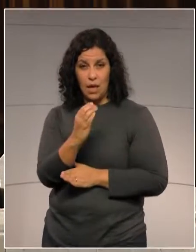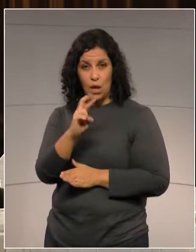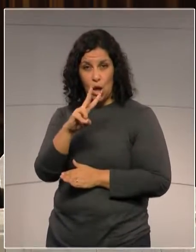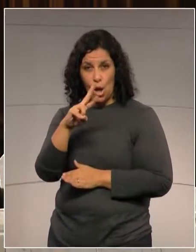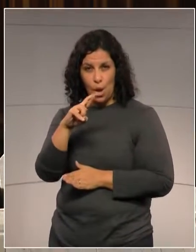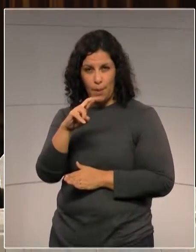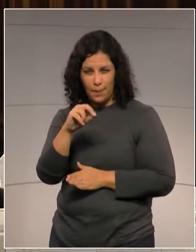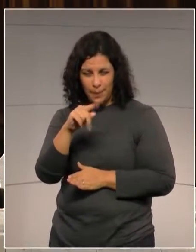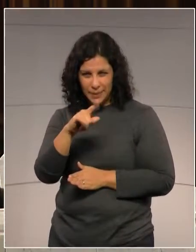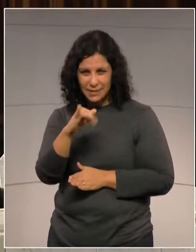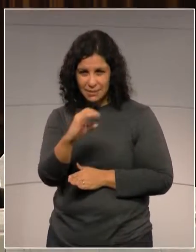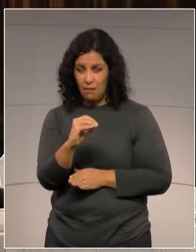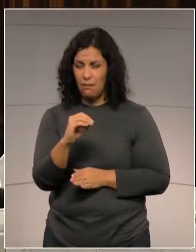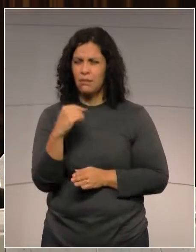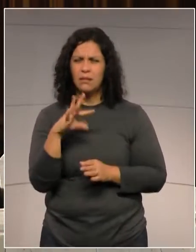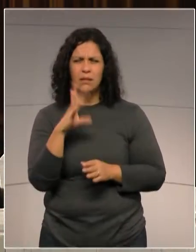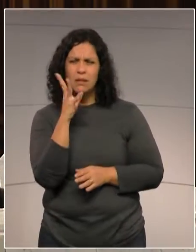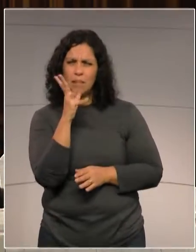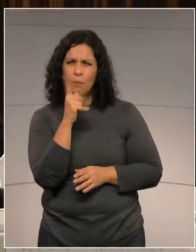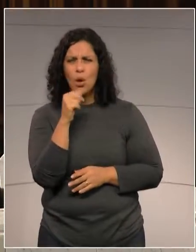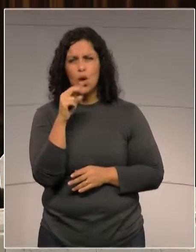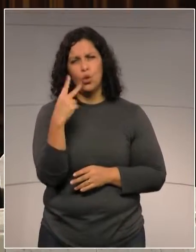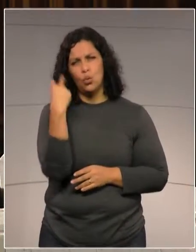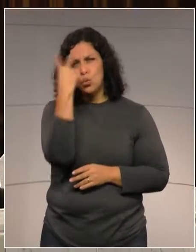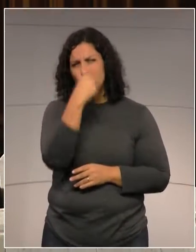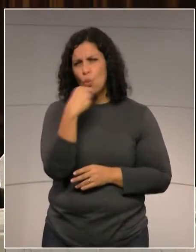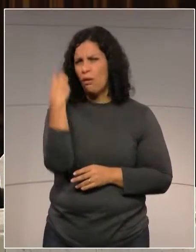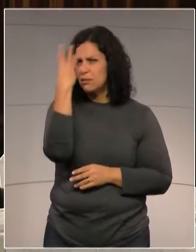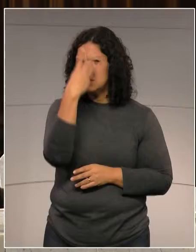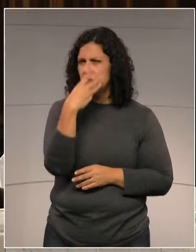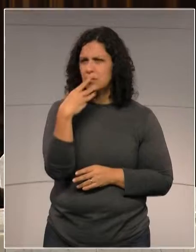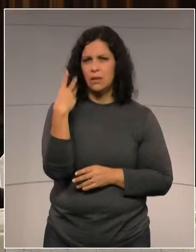leva de duas a três horas para ser realizada.